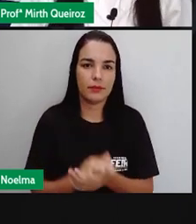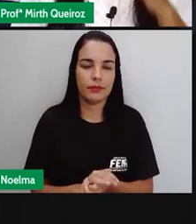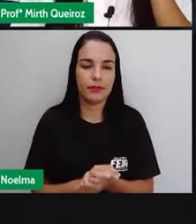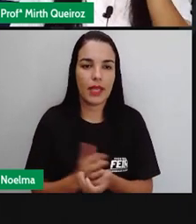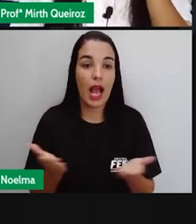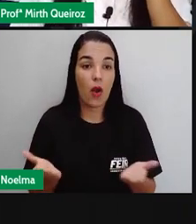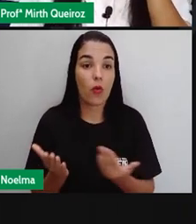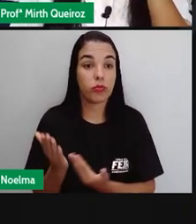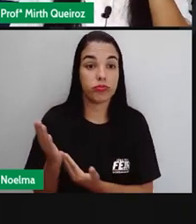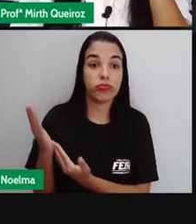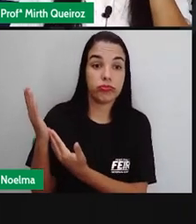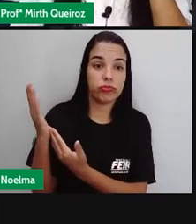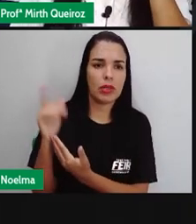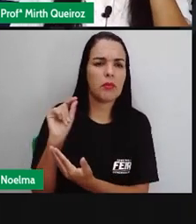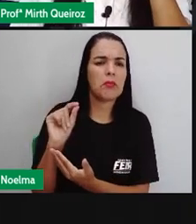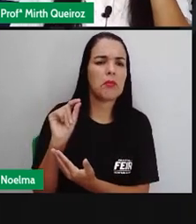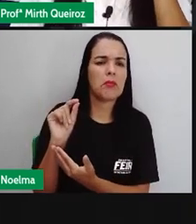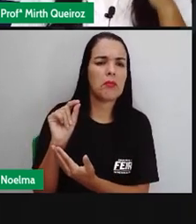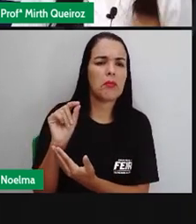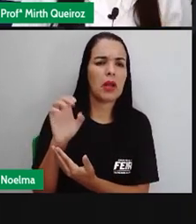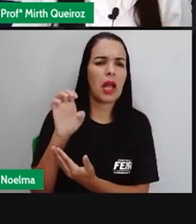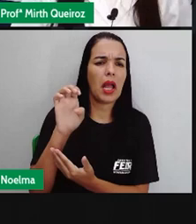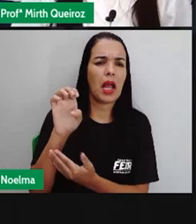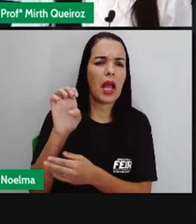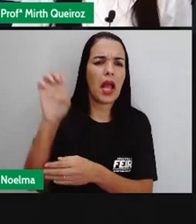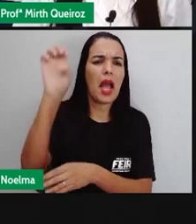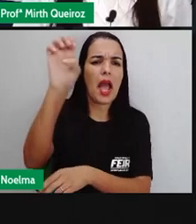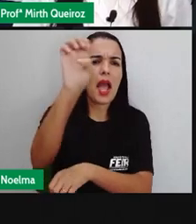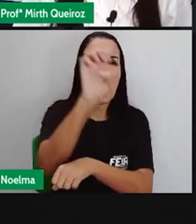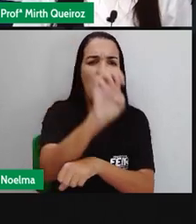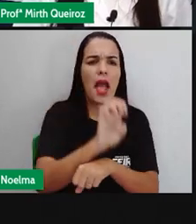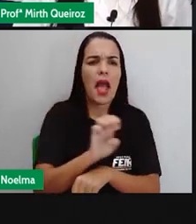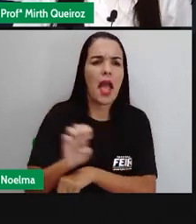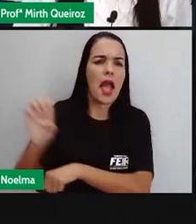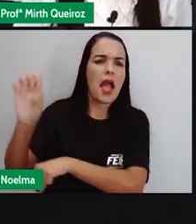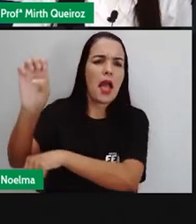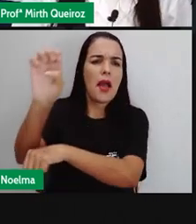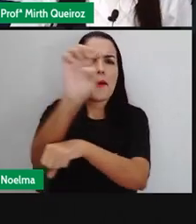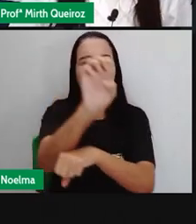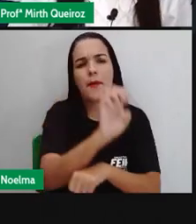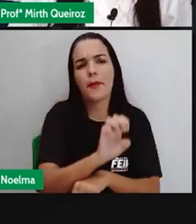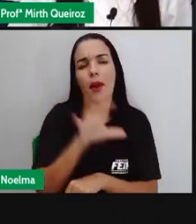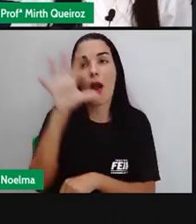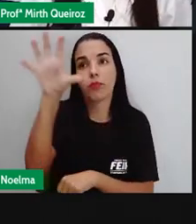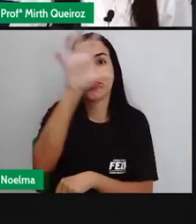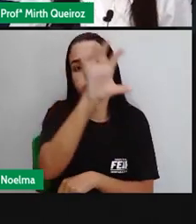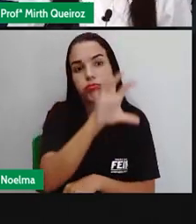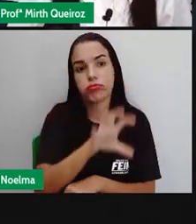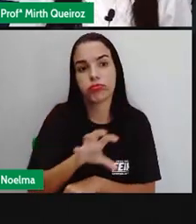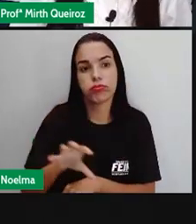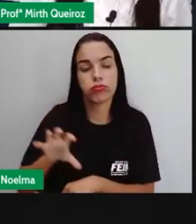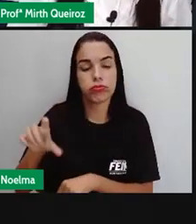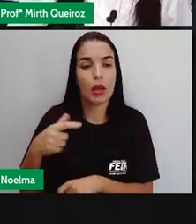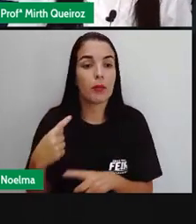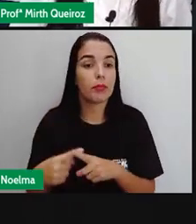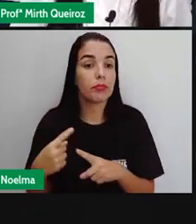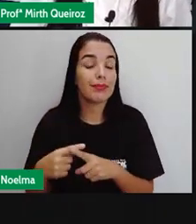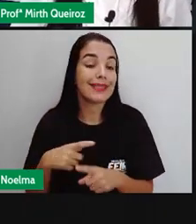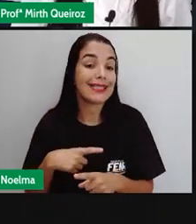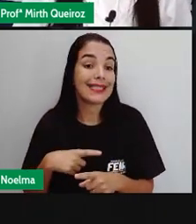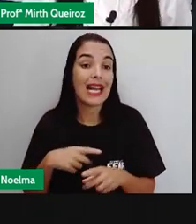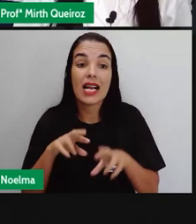E de onde são esses países? Esses países, eles são de outros continentes que não